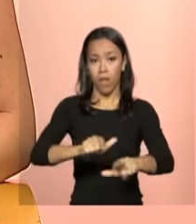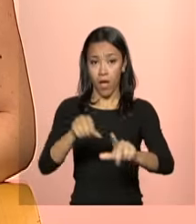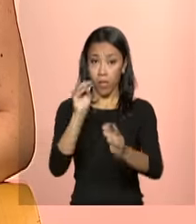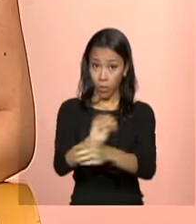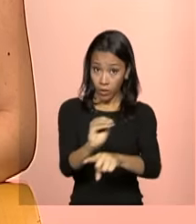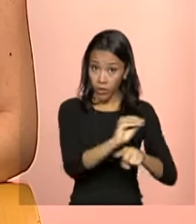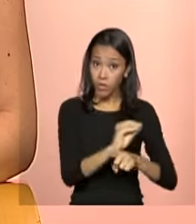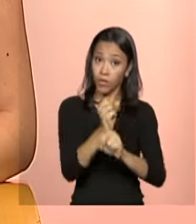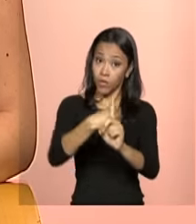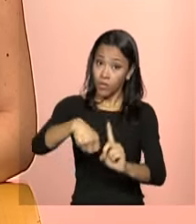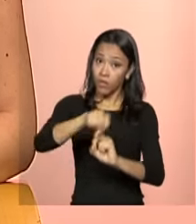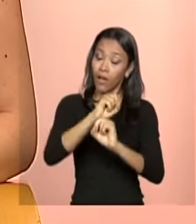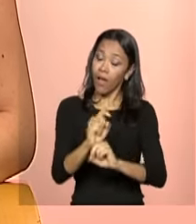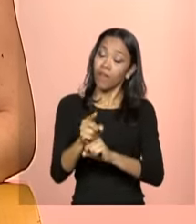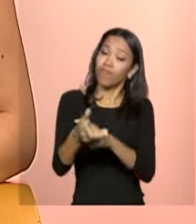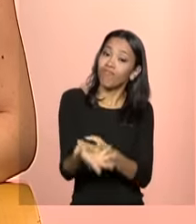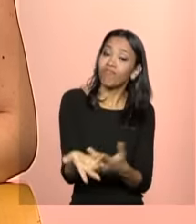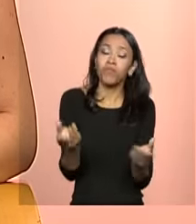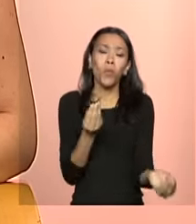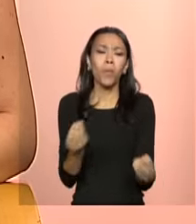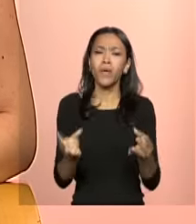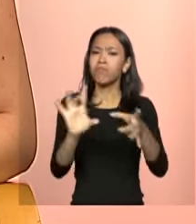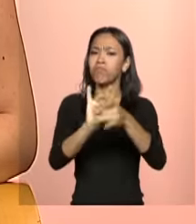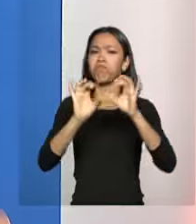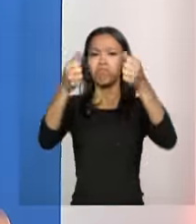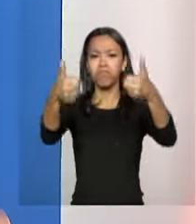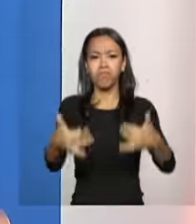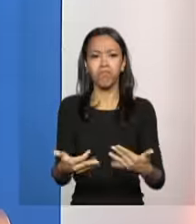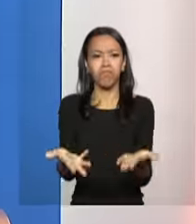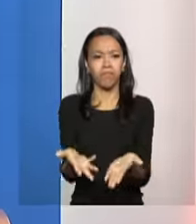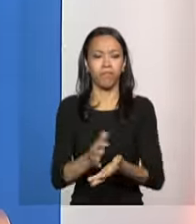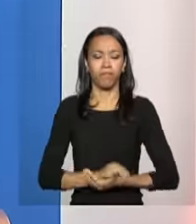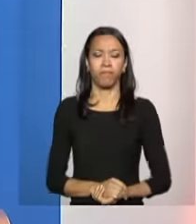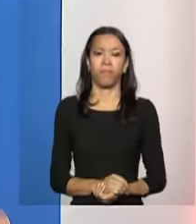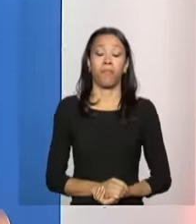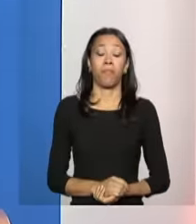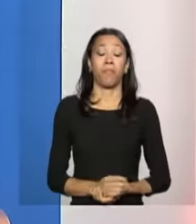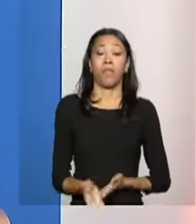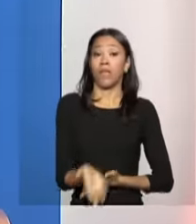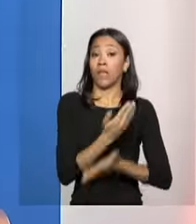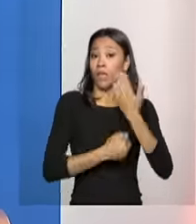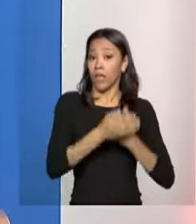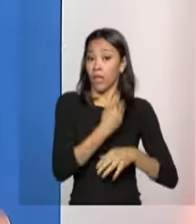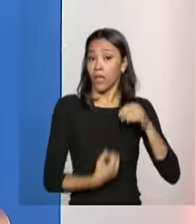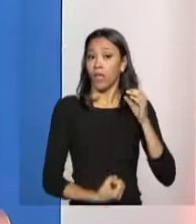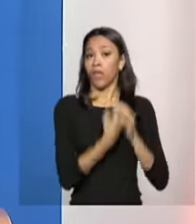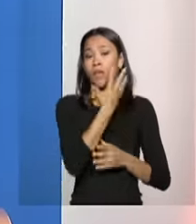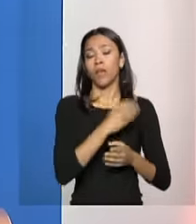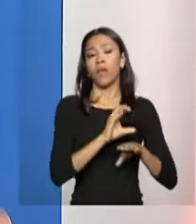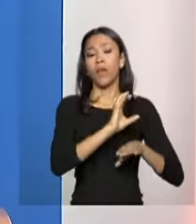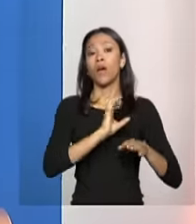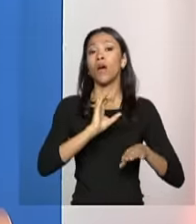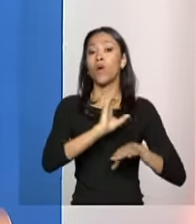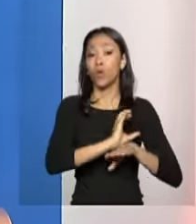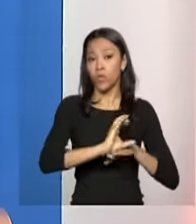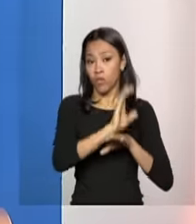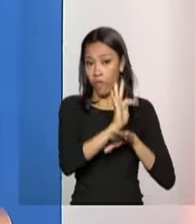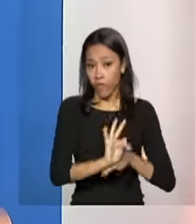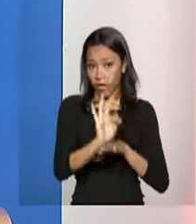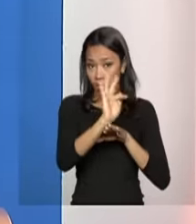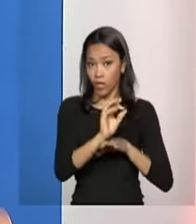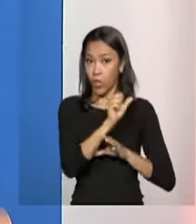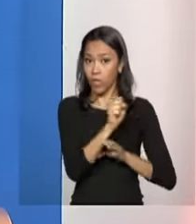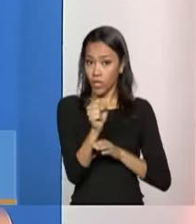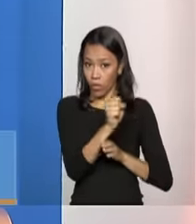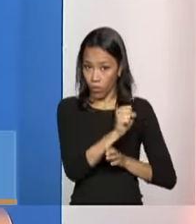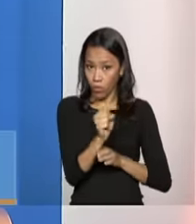especial entra nesse contexto? Bom, Lilian, desde a Constituição Federal de 88, o maior avanço que nós